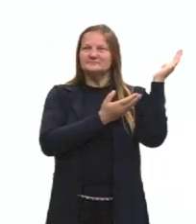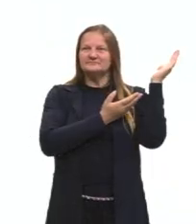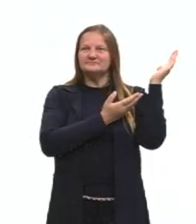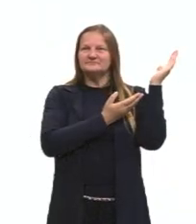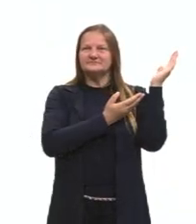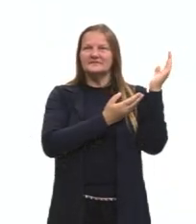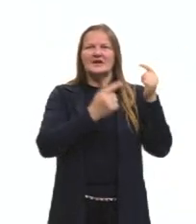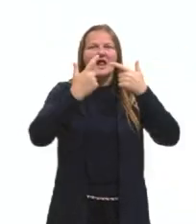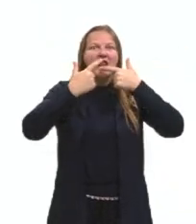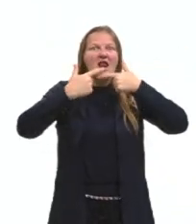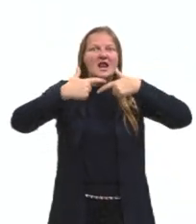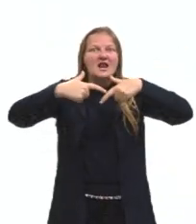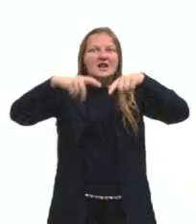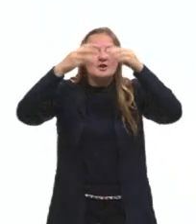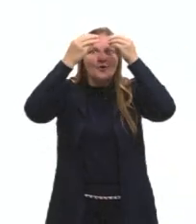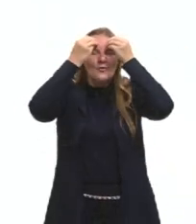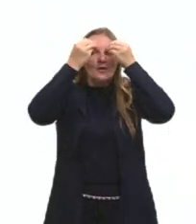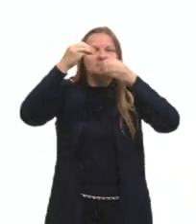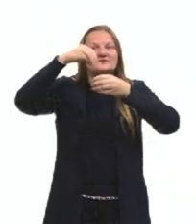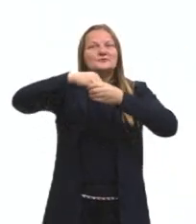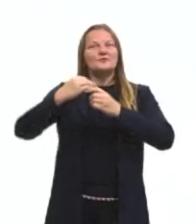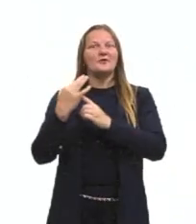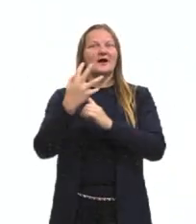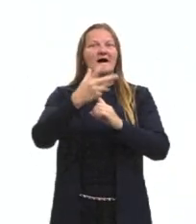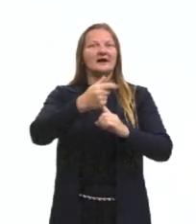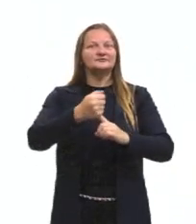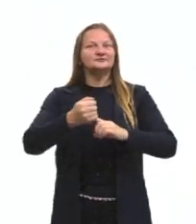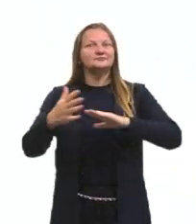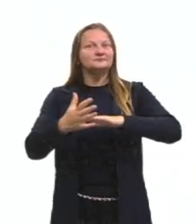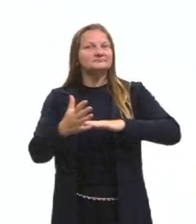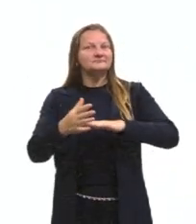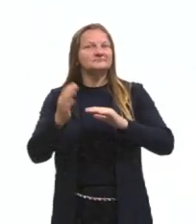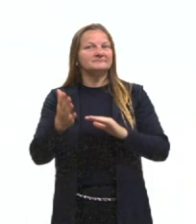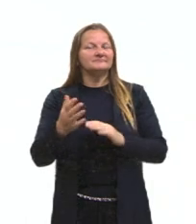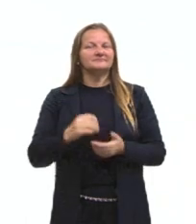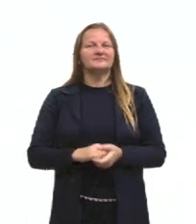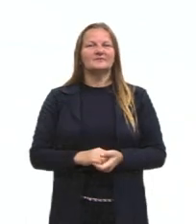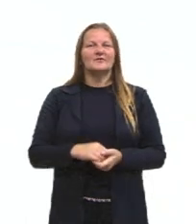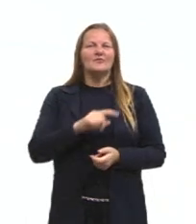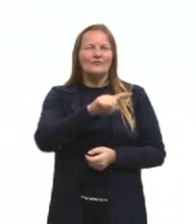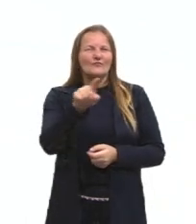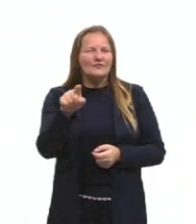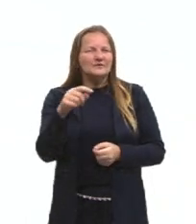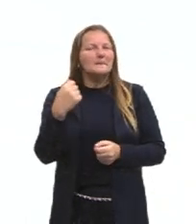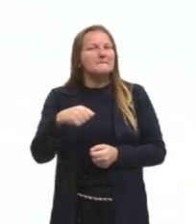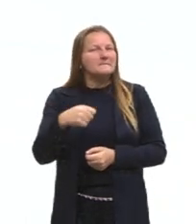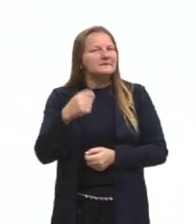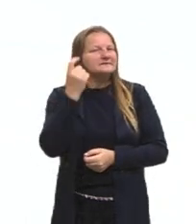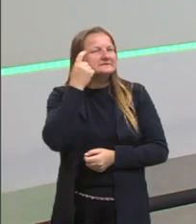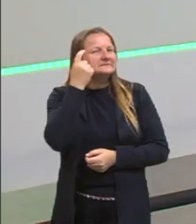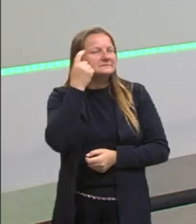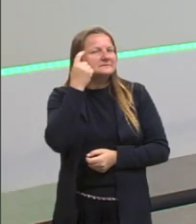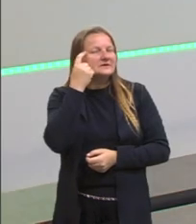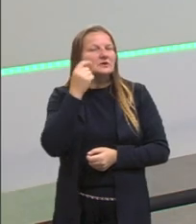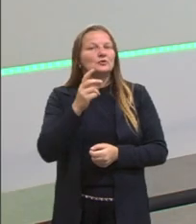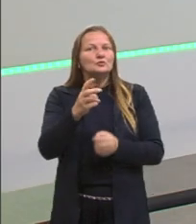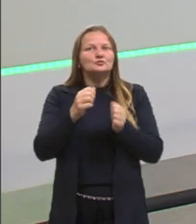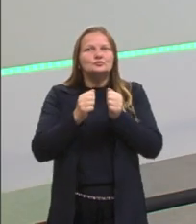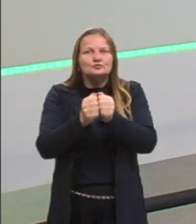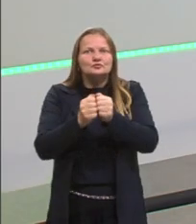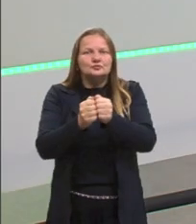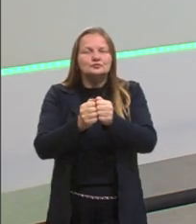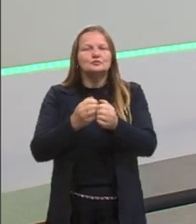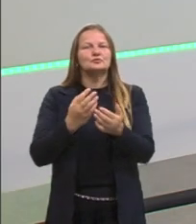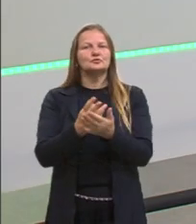linguagens da arte contemporânea. Bom, eu vou reforçar contigo aqui a ideia de que tu acompanhe